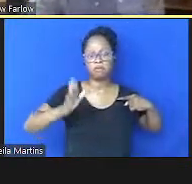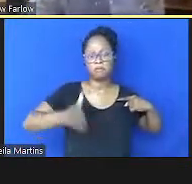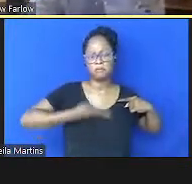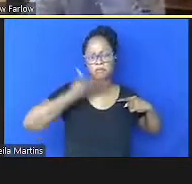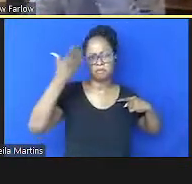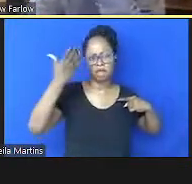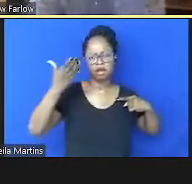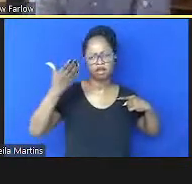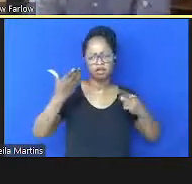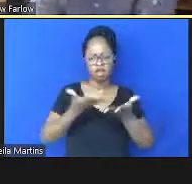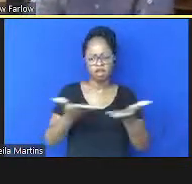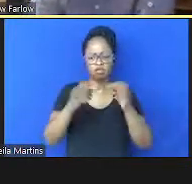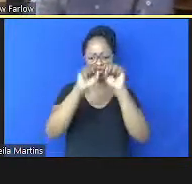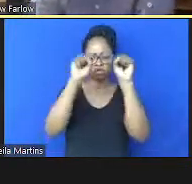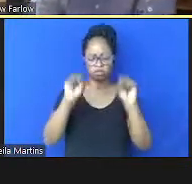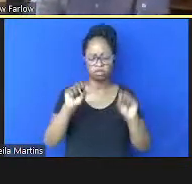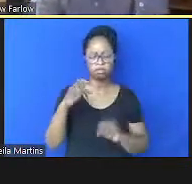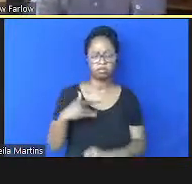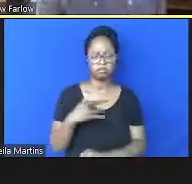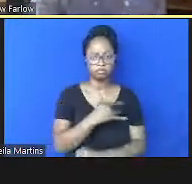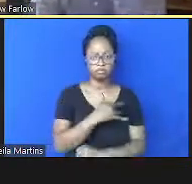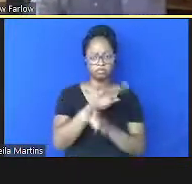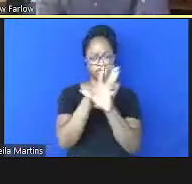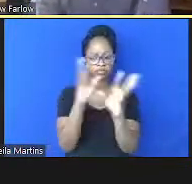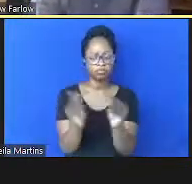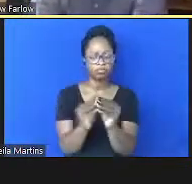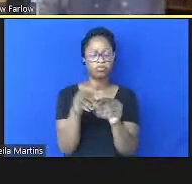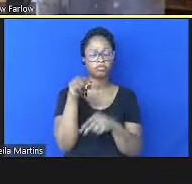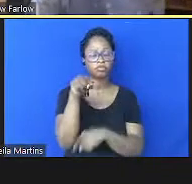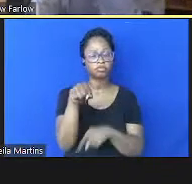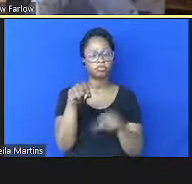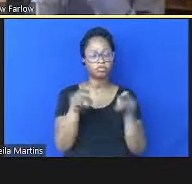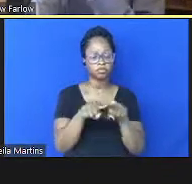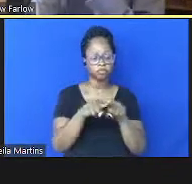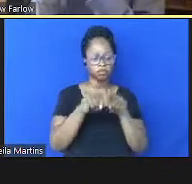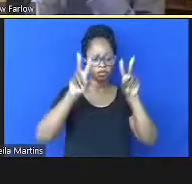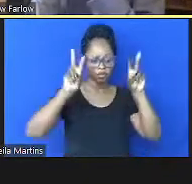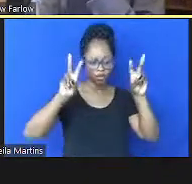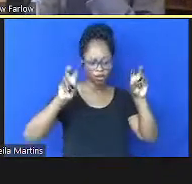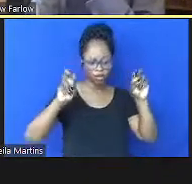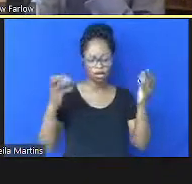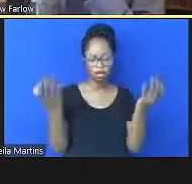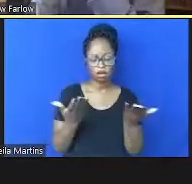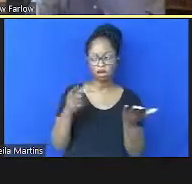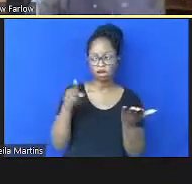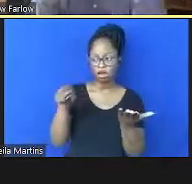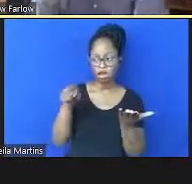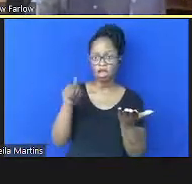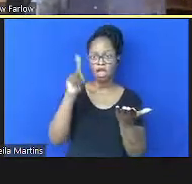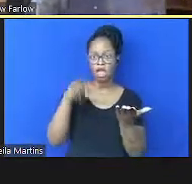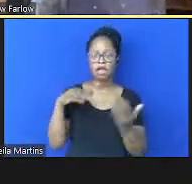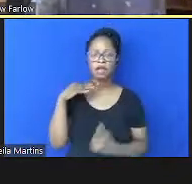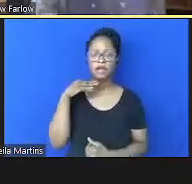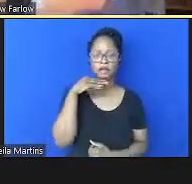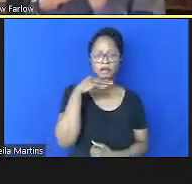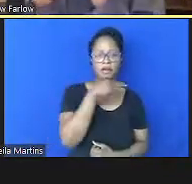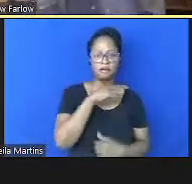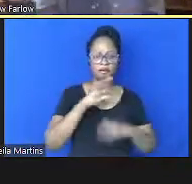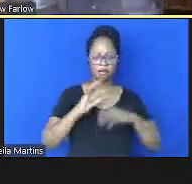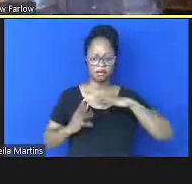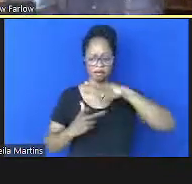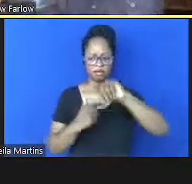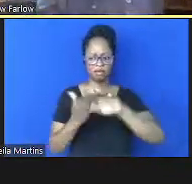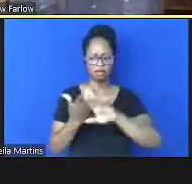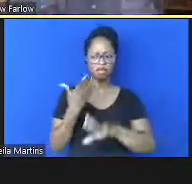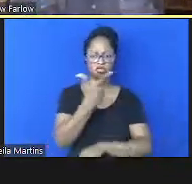sistema de saúde falando sobre o tema planetário essa aqui é a temperatura do planeta nos últimos 200